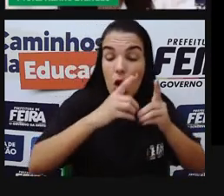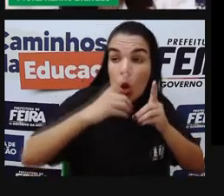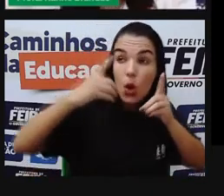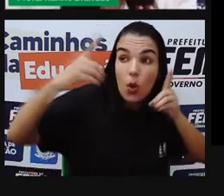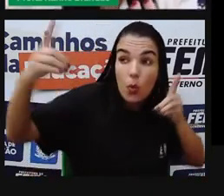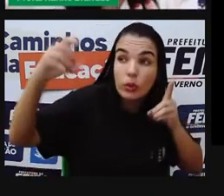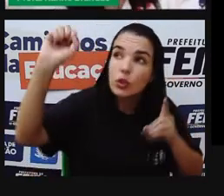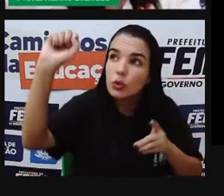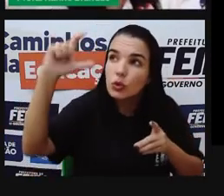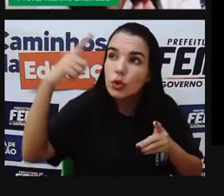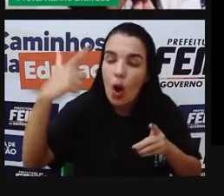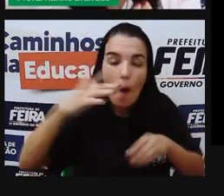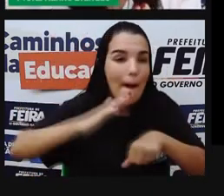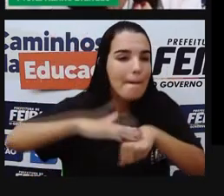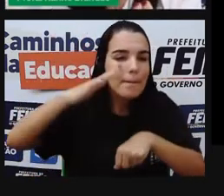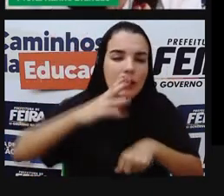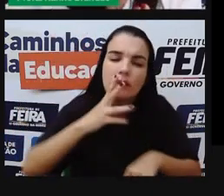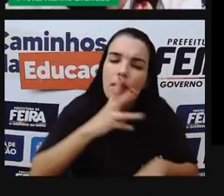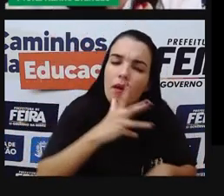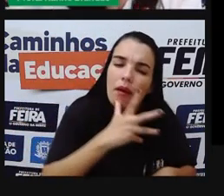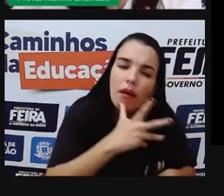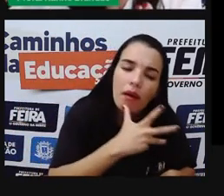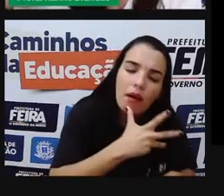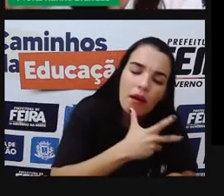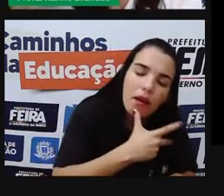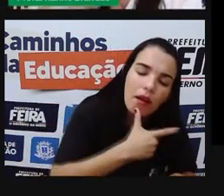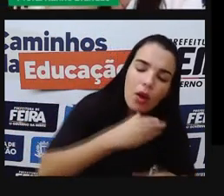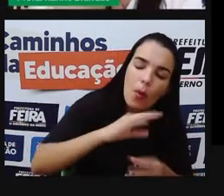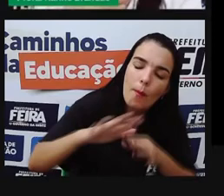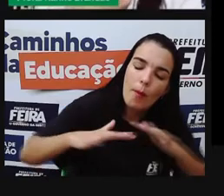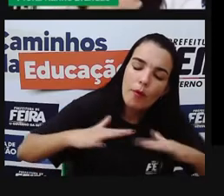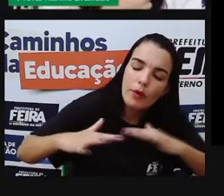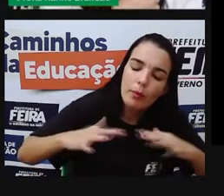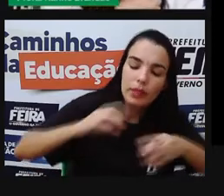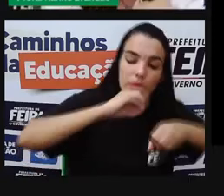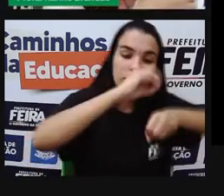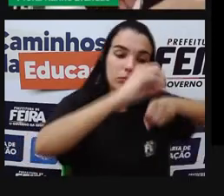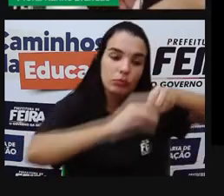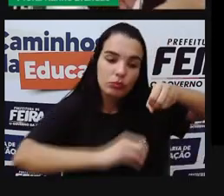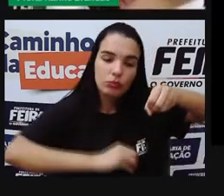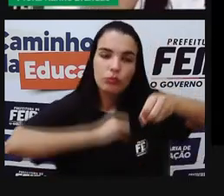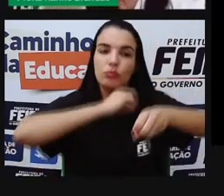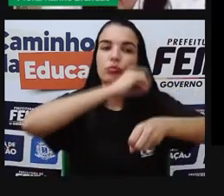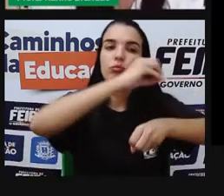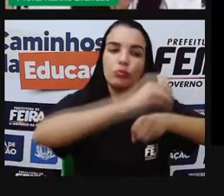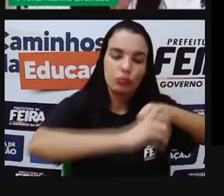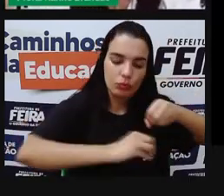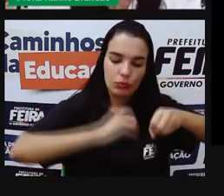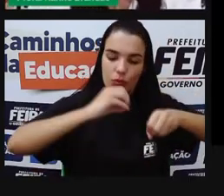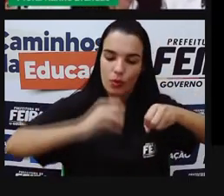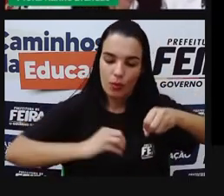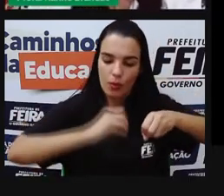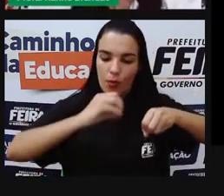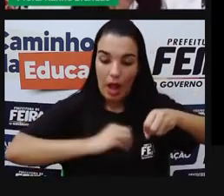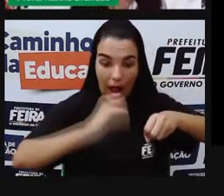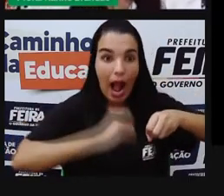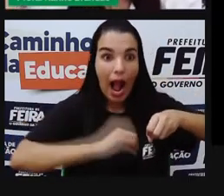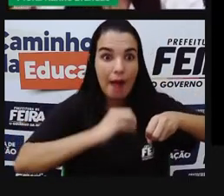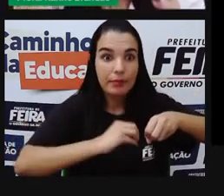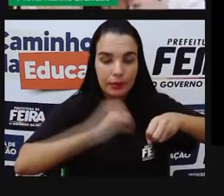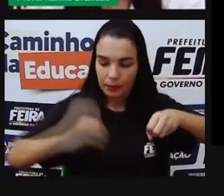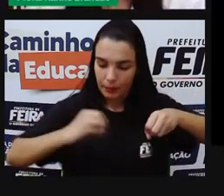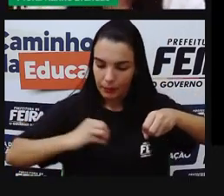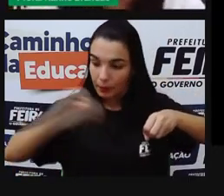do Sol, mais lento é esse movimento que o planeta vai fazer ao redor desse Sol.